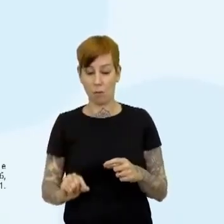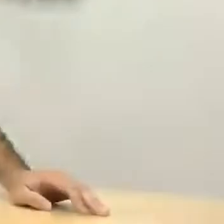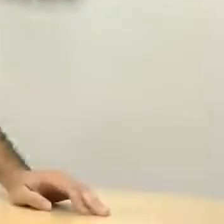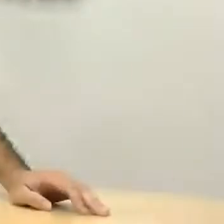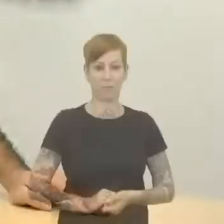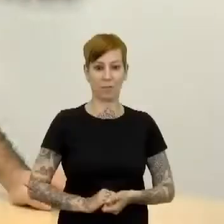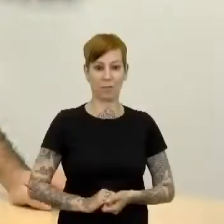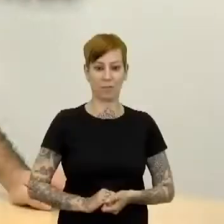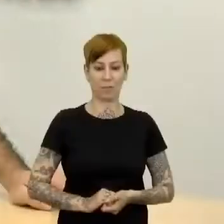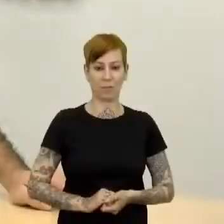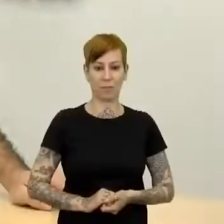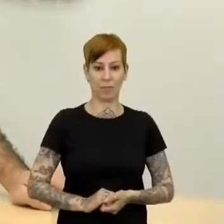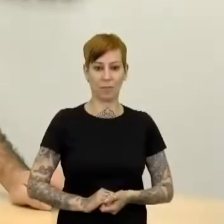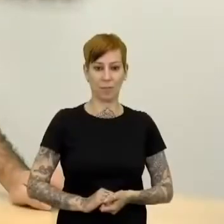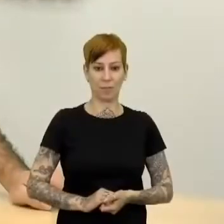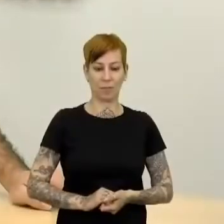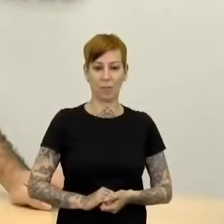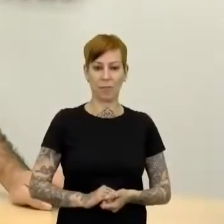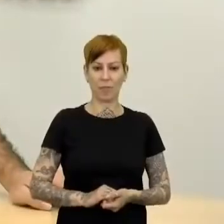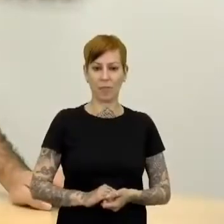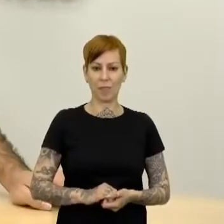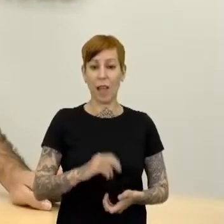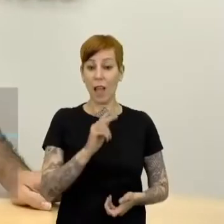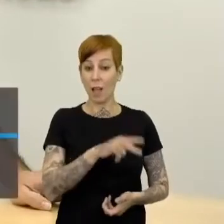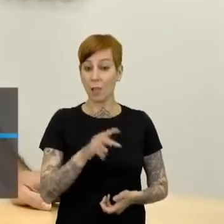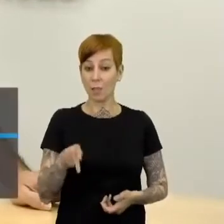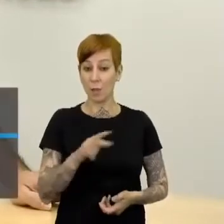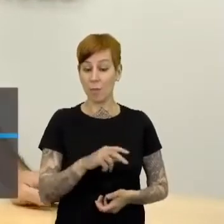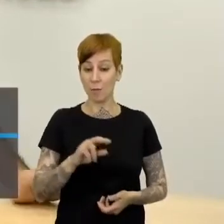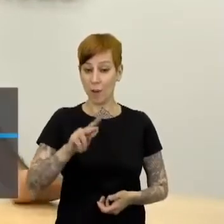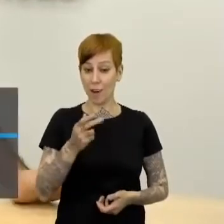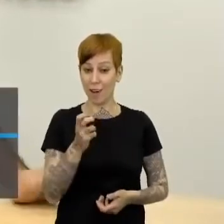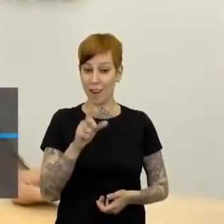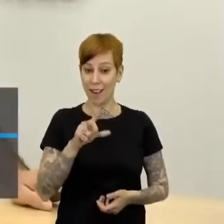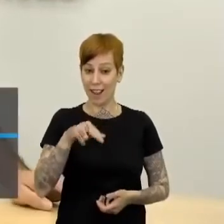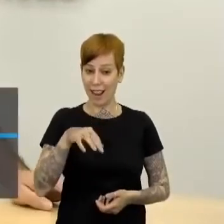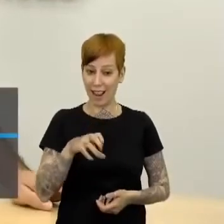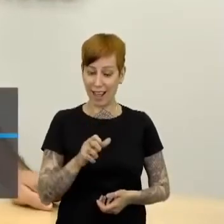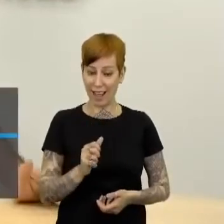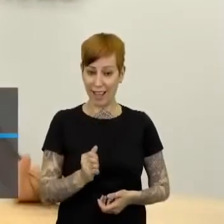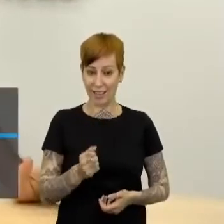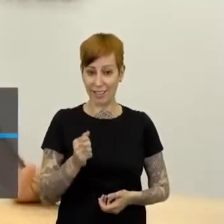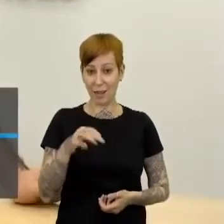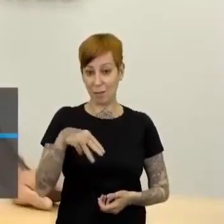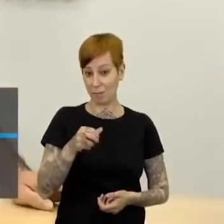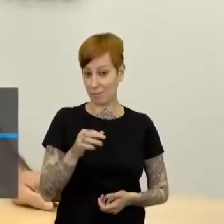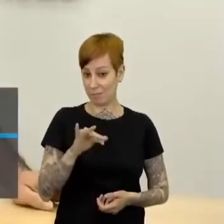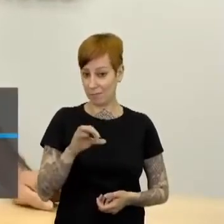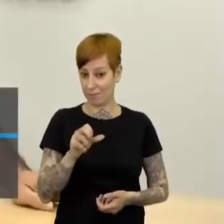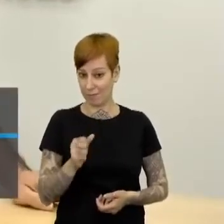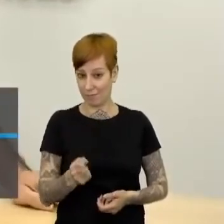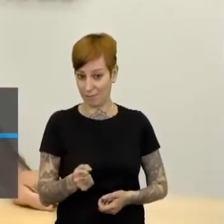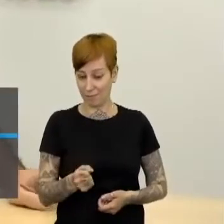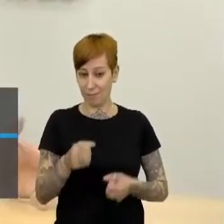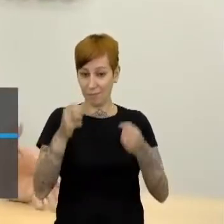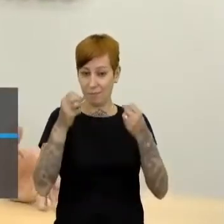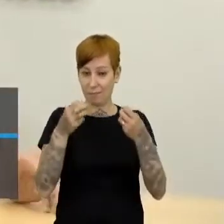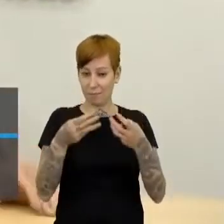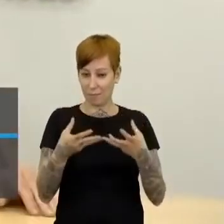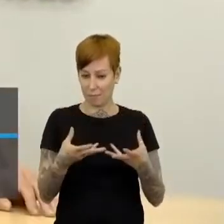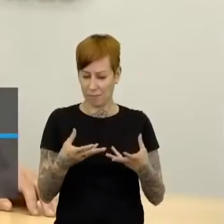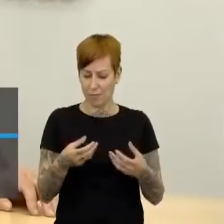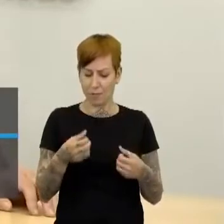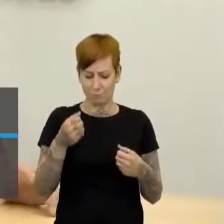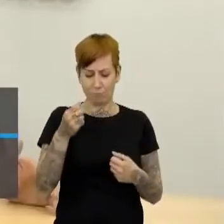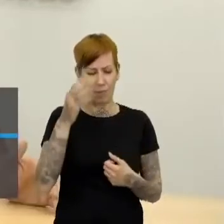minuto. Janaína, a professora Helena Maria, ela fala aqui de uma forma com muita